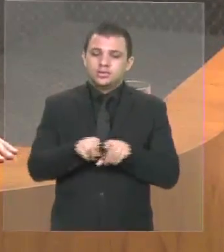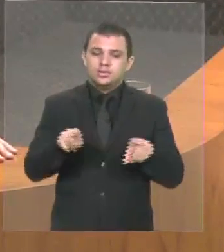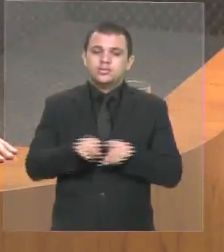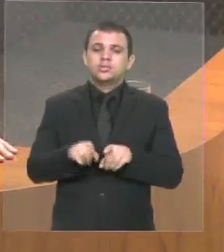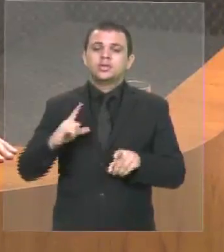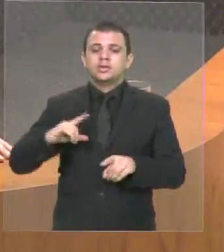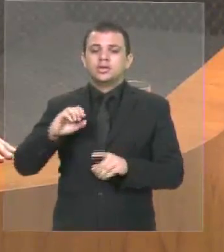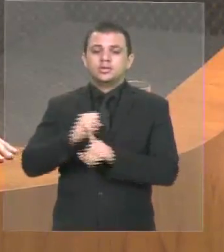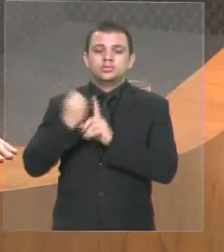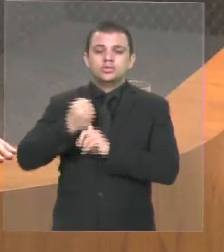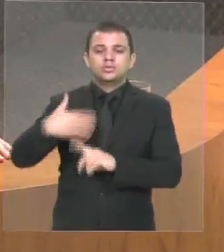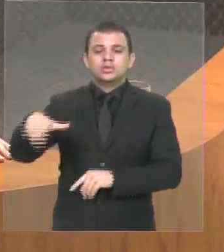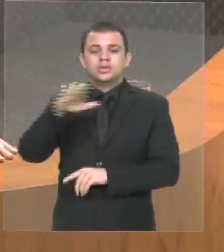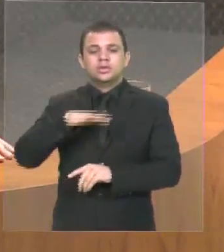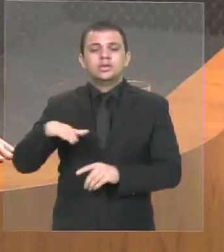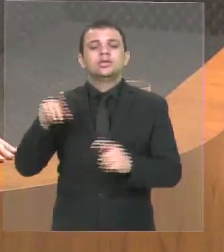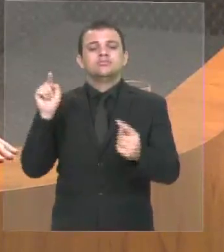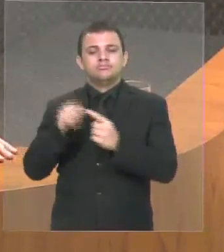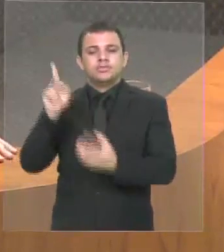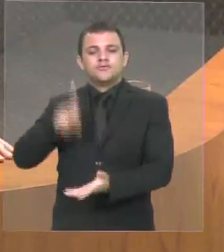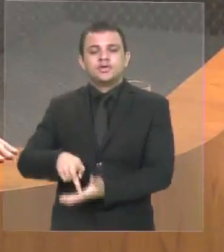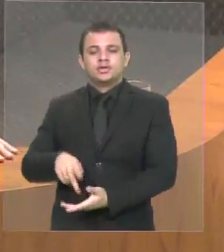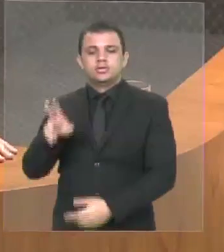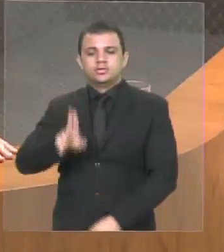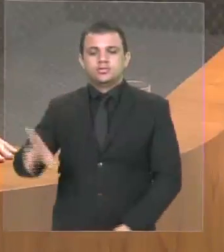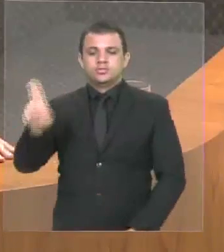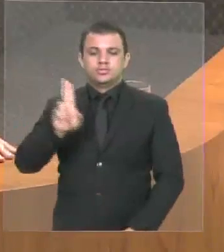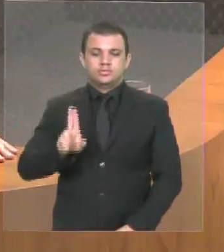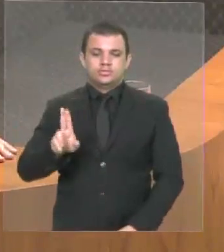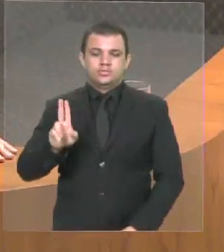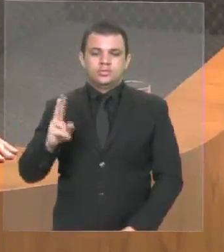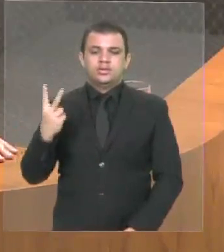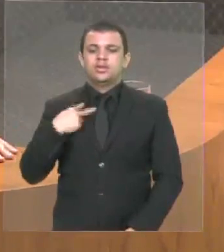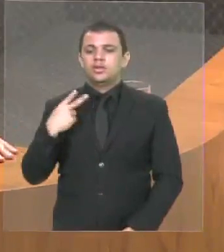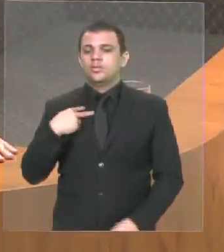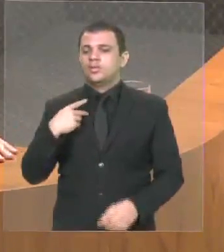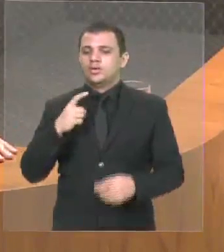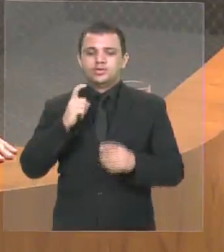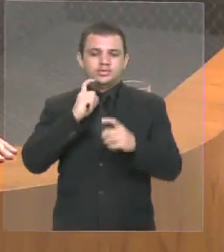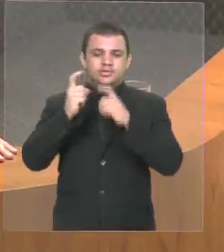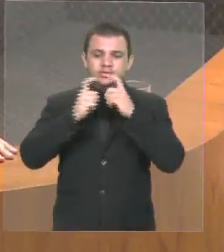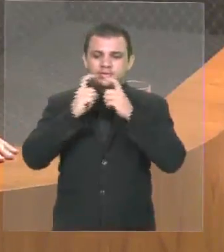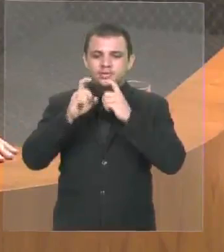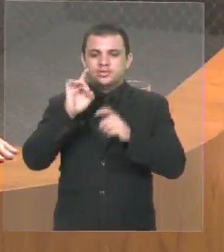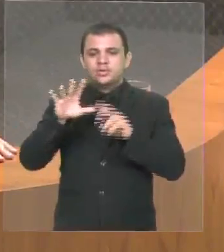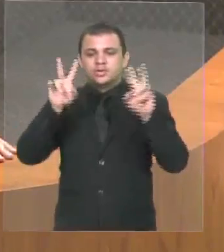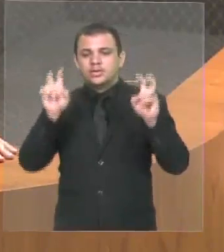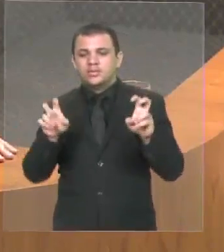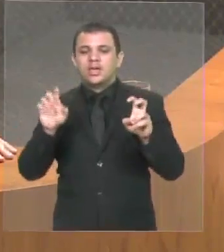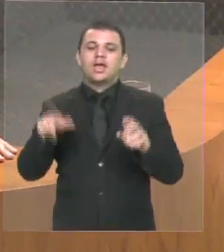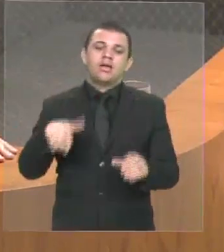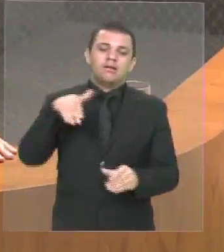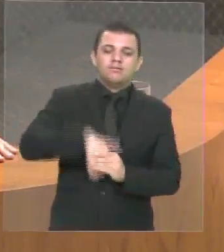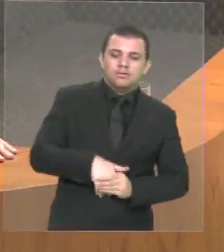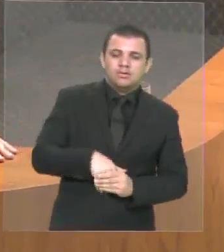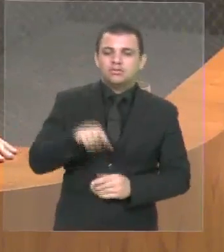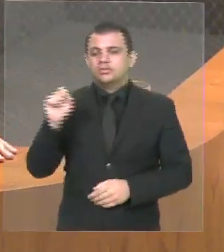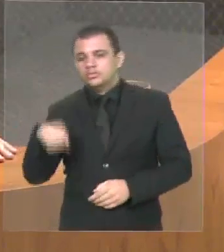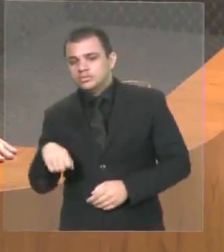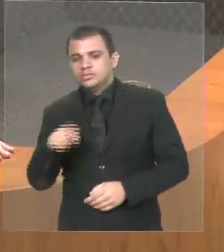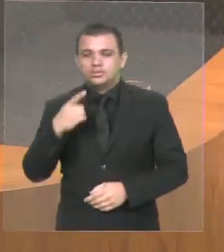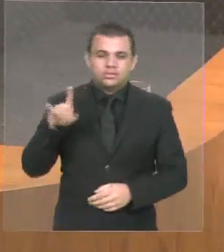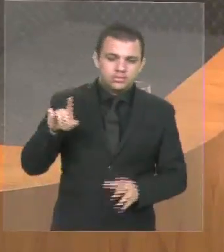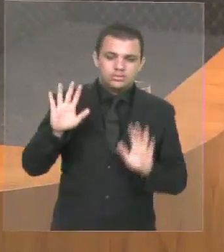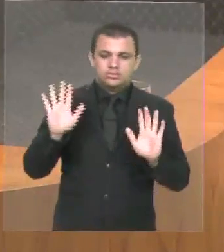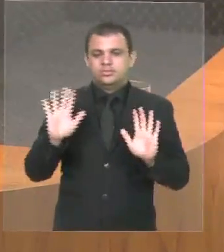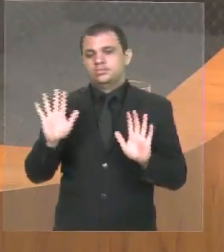sociedade. Nós não podemos reduzir esse debate a uma questão meramente eleitoreira. Olha,